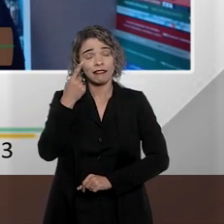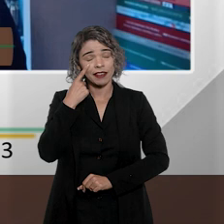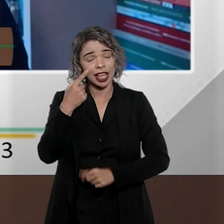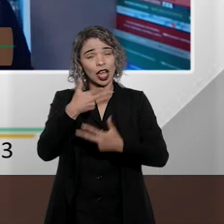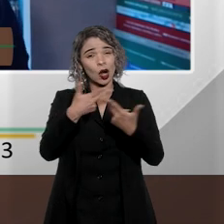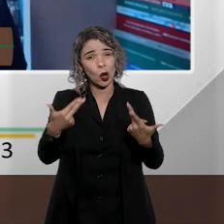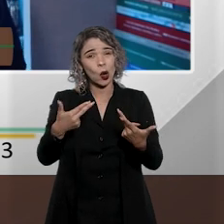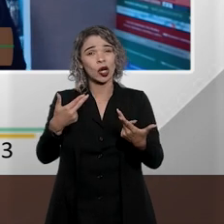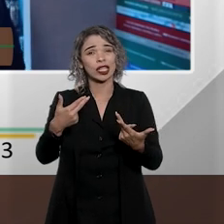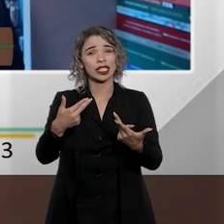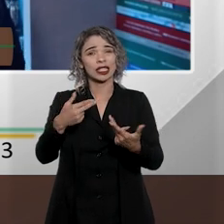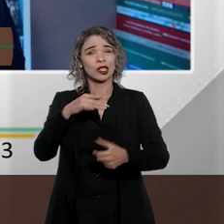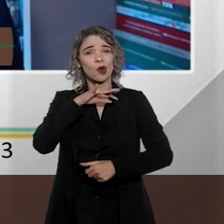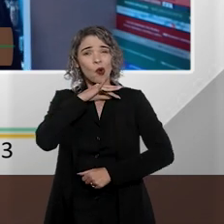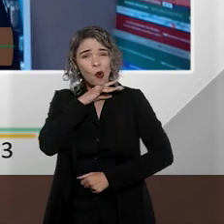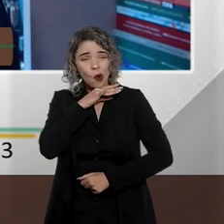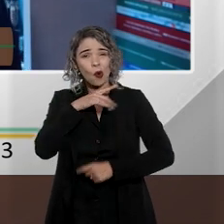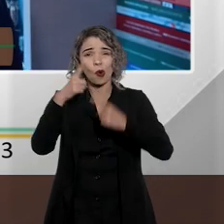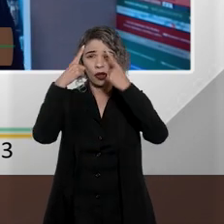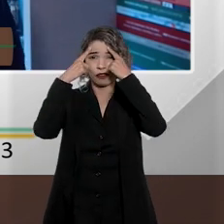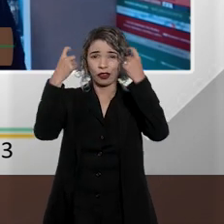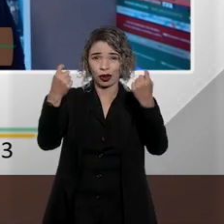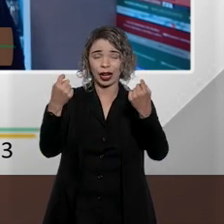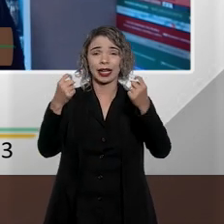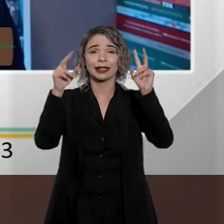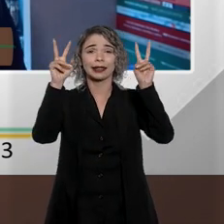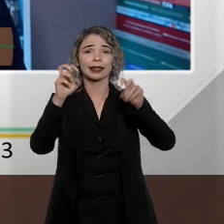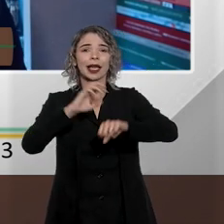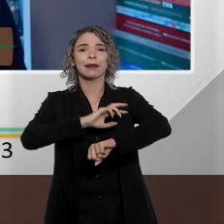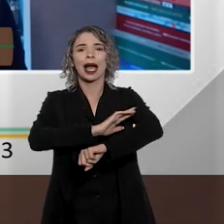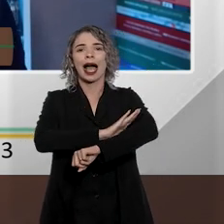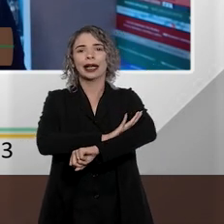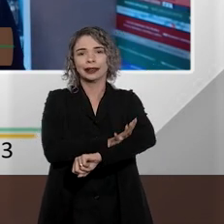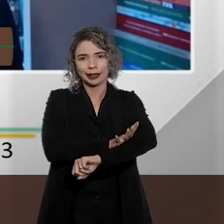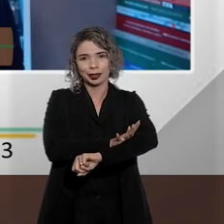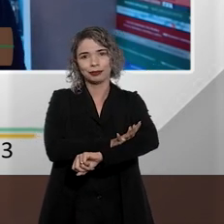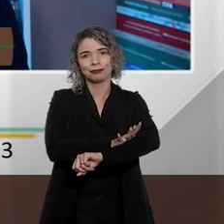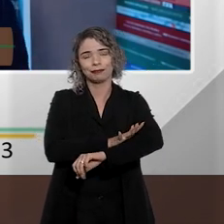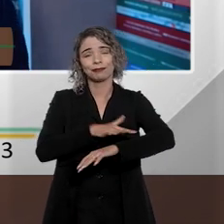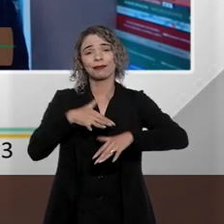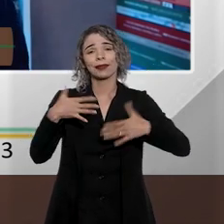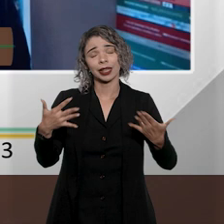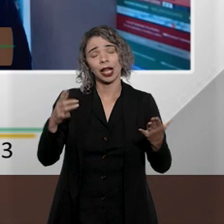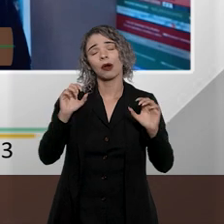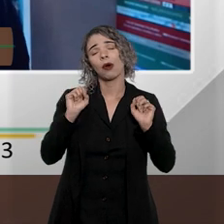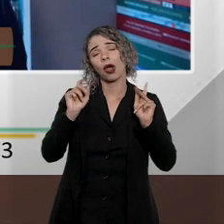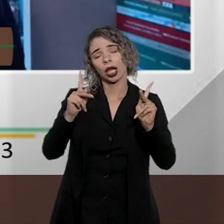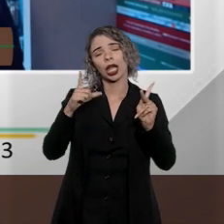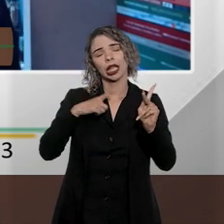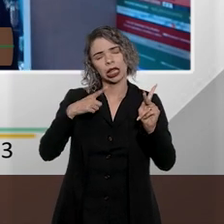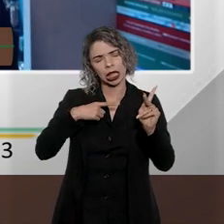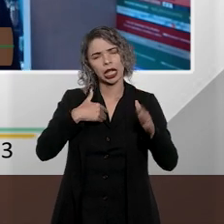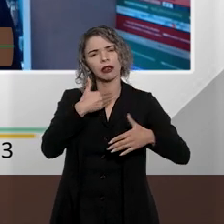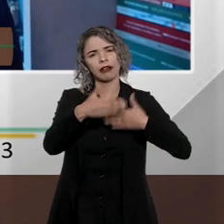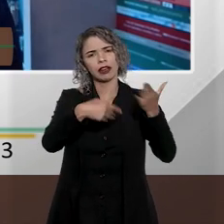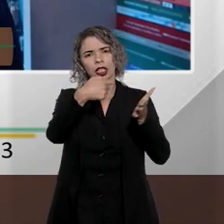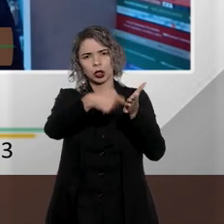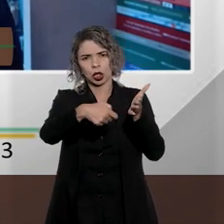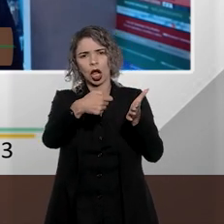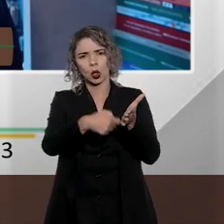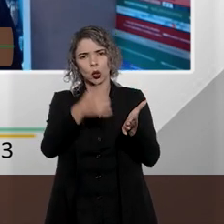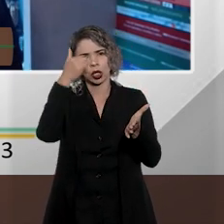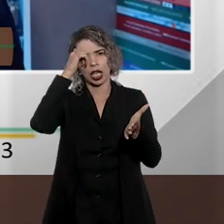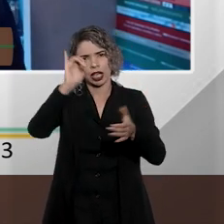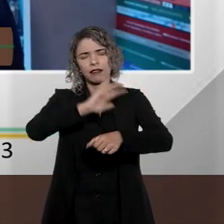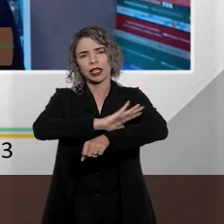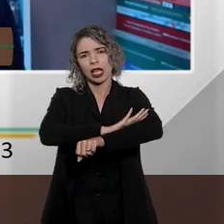violentos, à luz do dia, de racismo. Então, sim, nós temos um avanço da luta antirracista, não tenho dúvida.